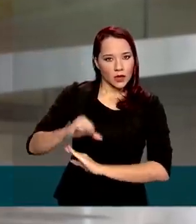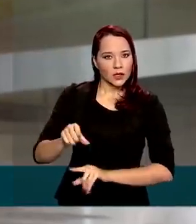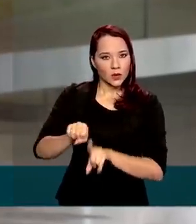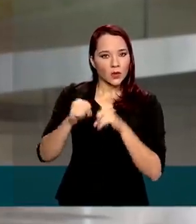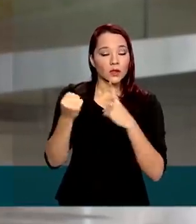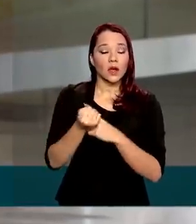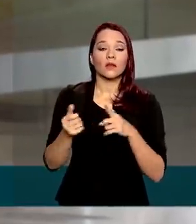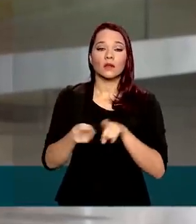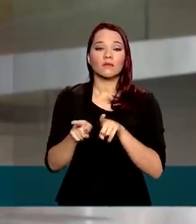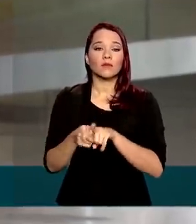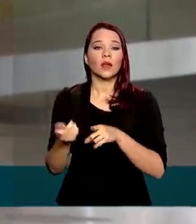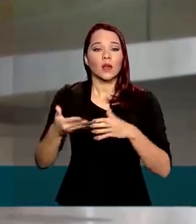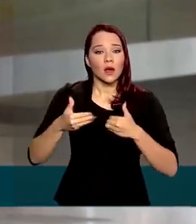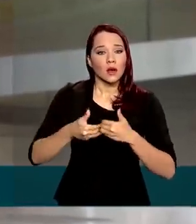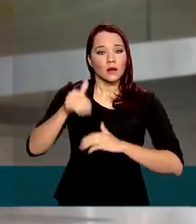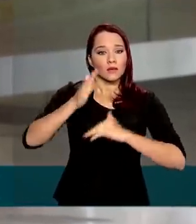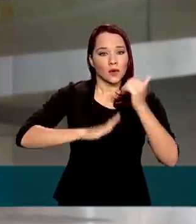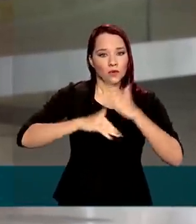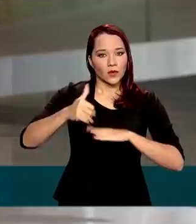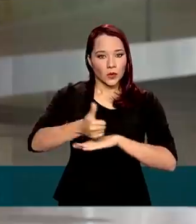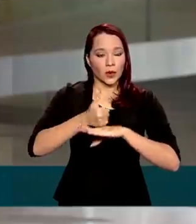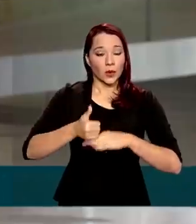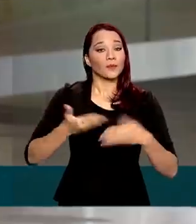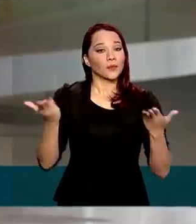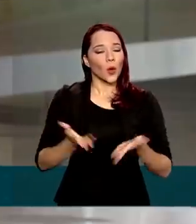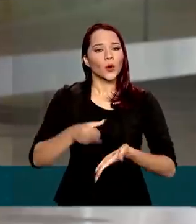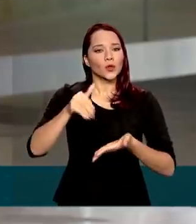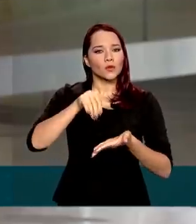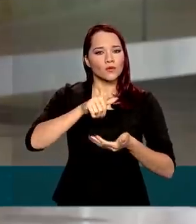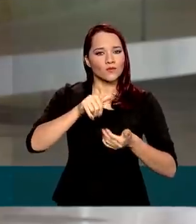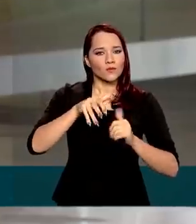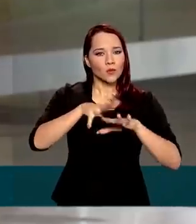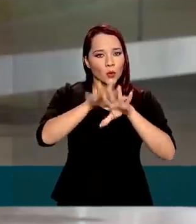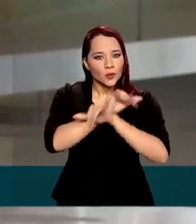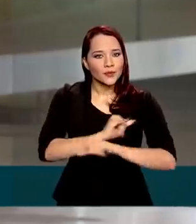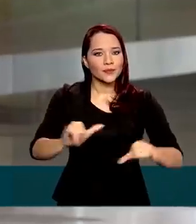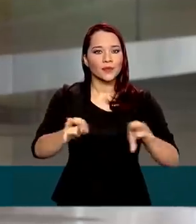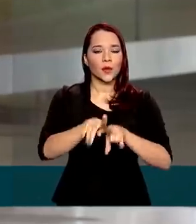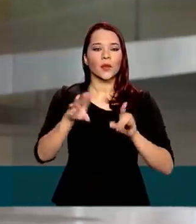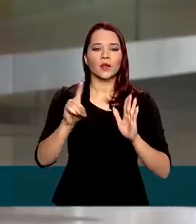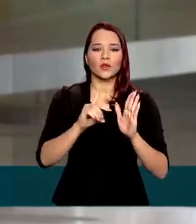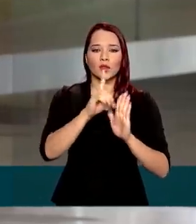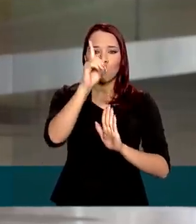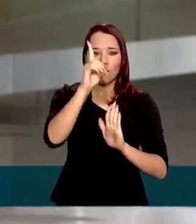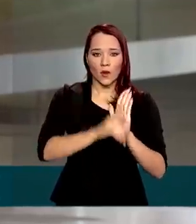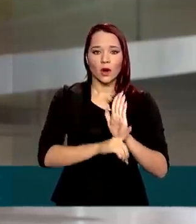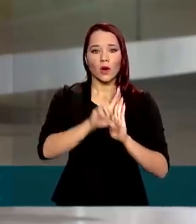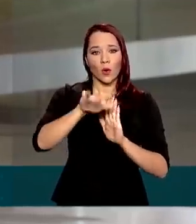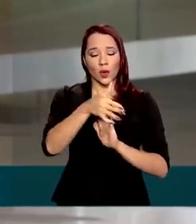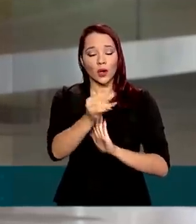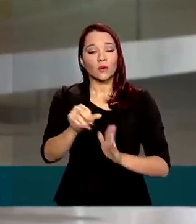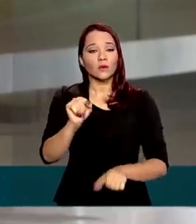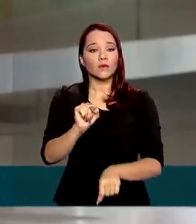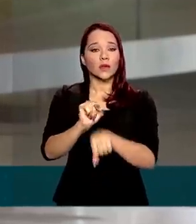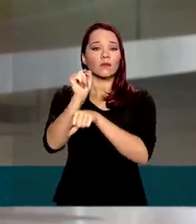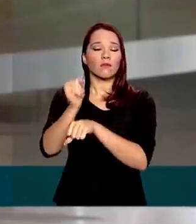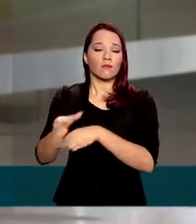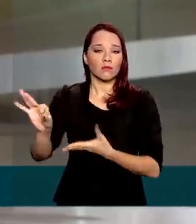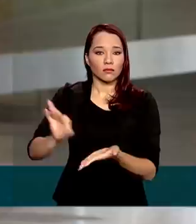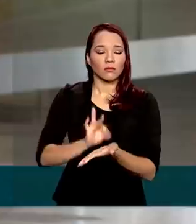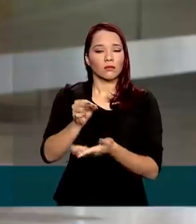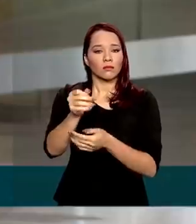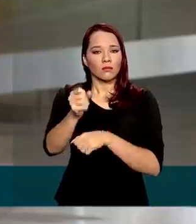e a reabilitação profissional. E hoje foi publicada também no Diário Oficial da União a suspensão do recadastramento